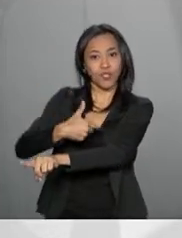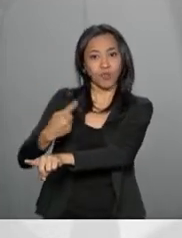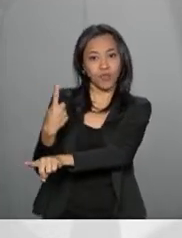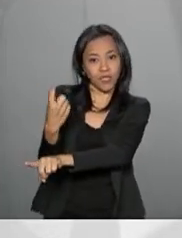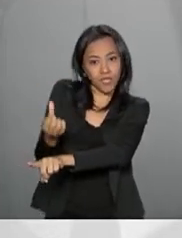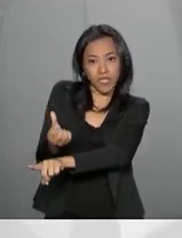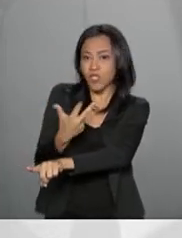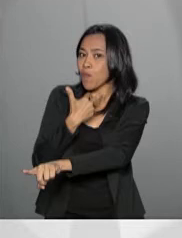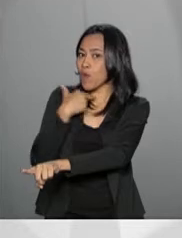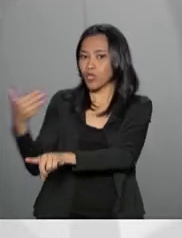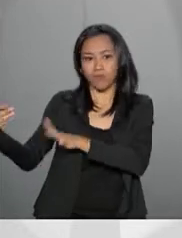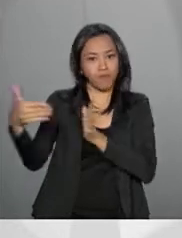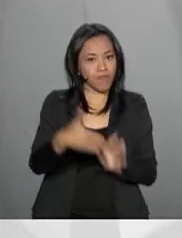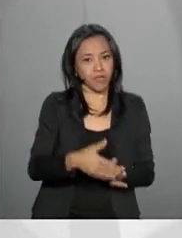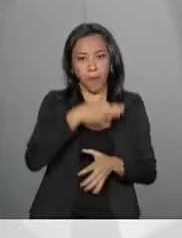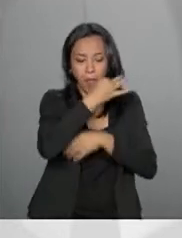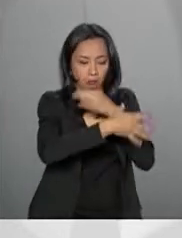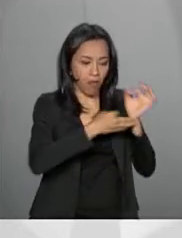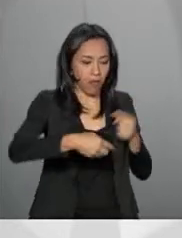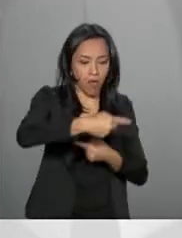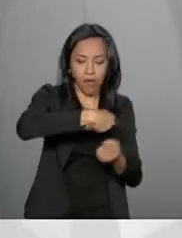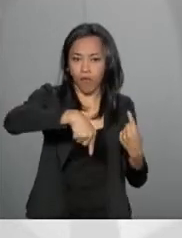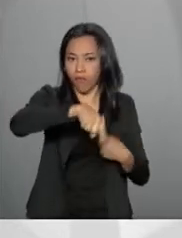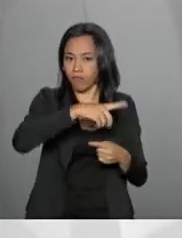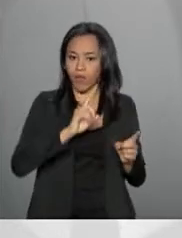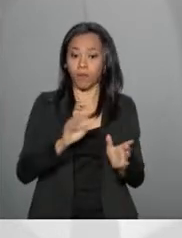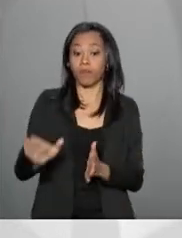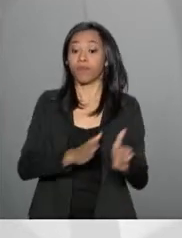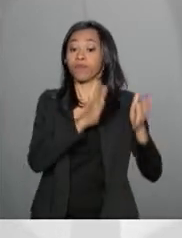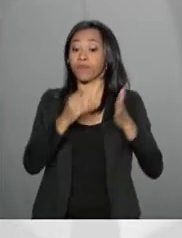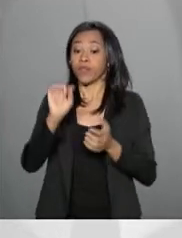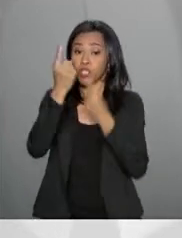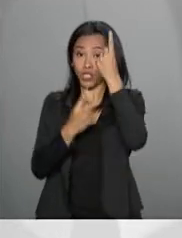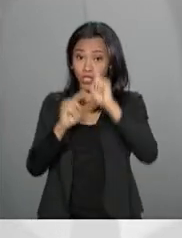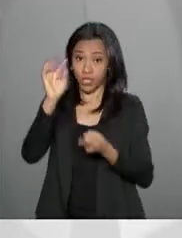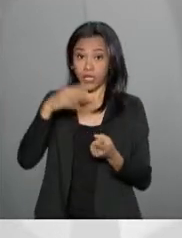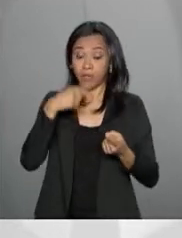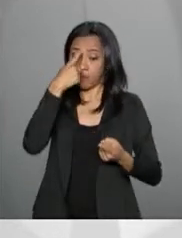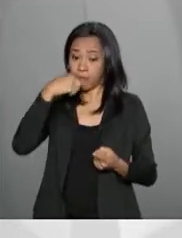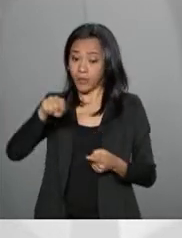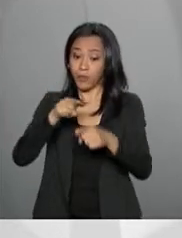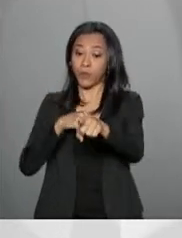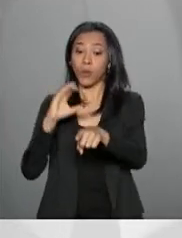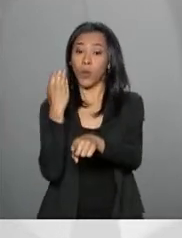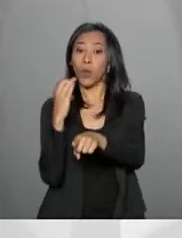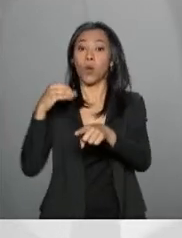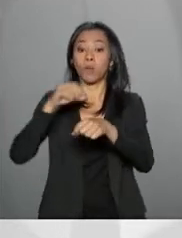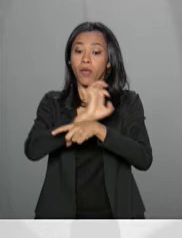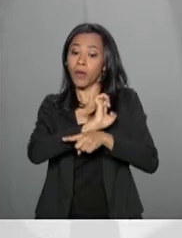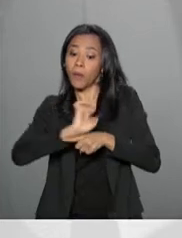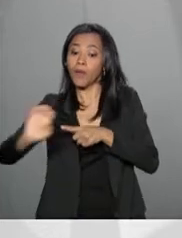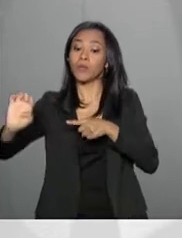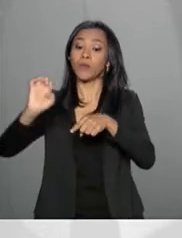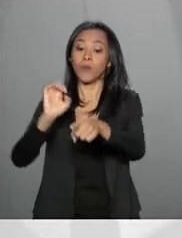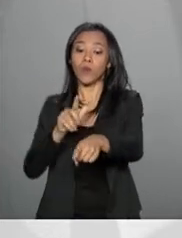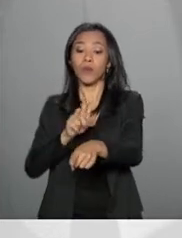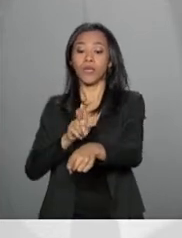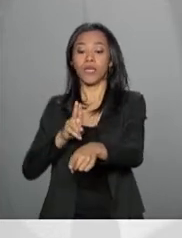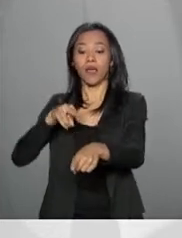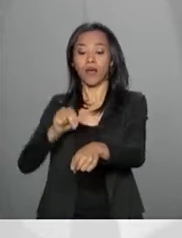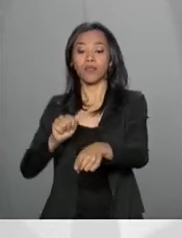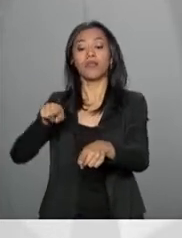pode participar das reuniões do bloco. Chile, Peru, Colômbia, Equador, Guiana e Suriname são estados